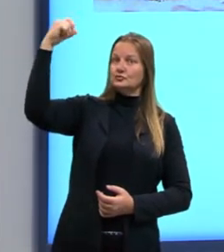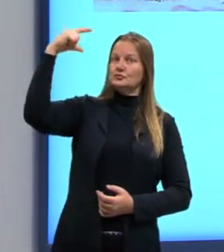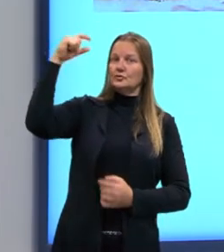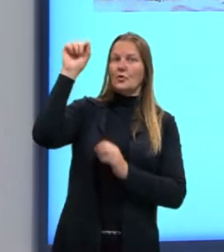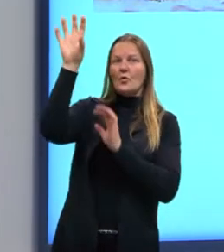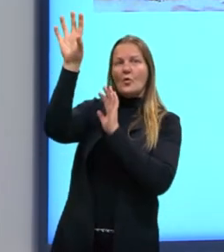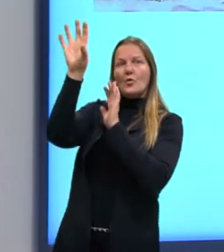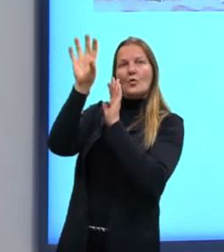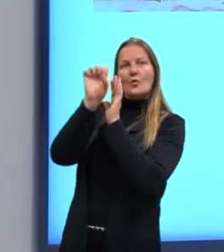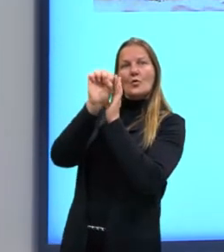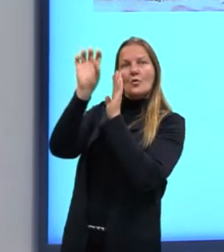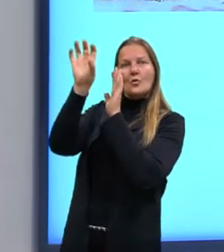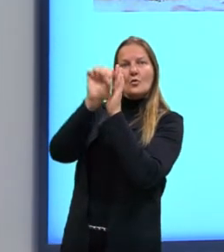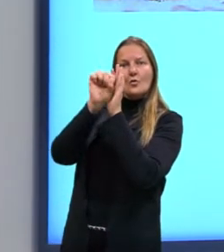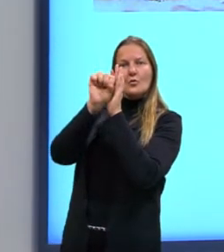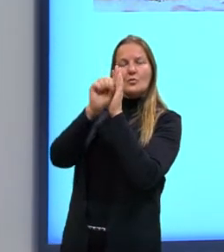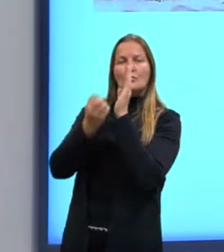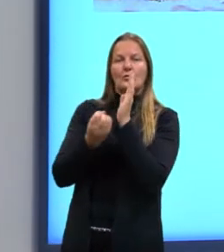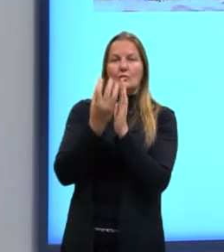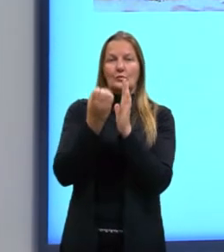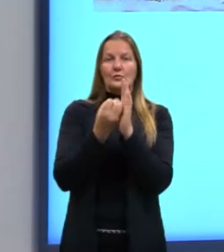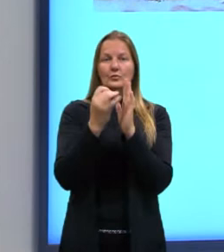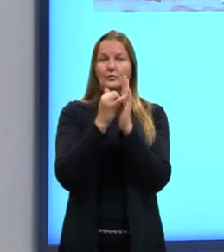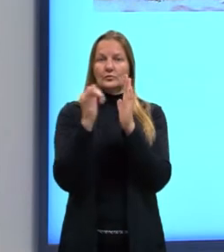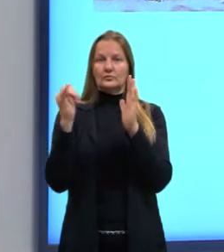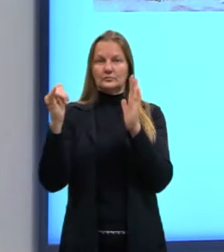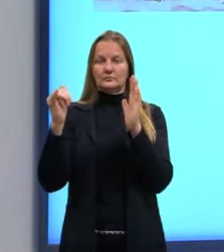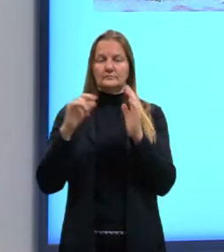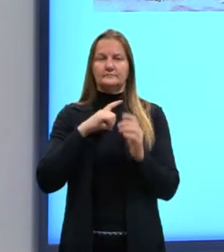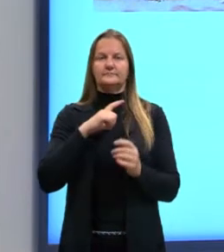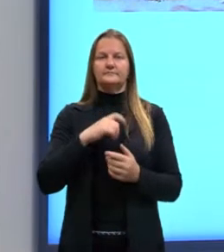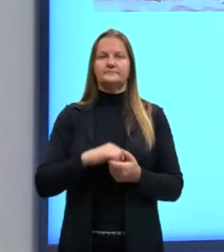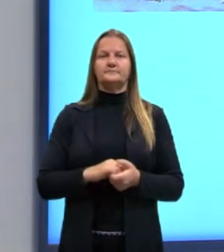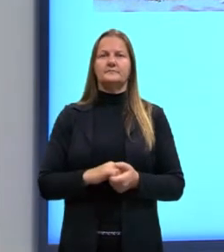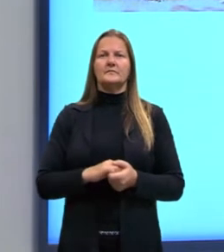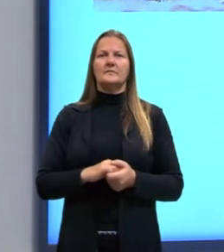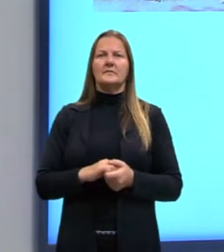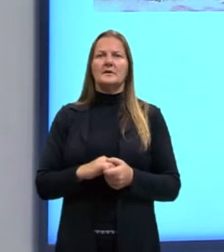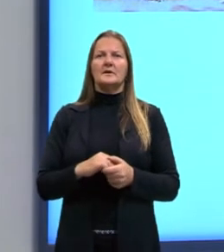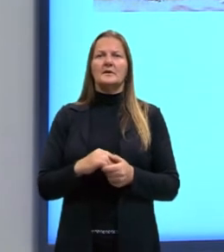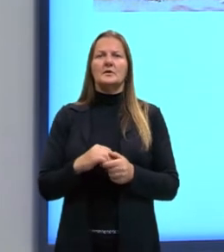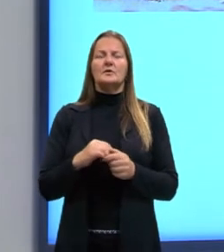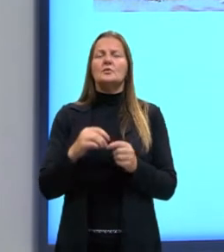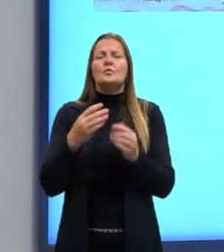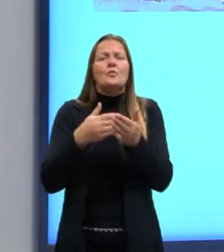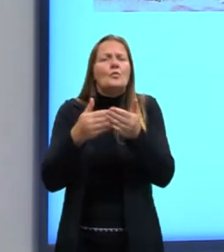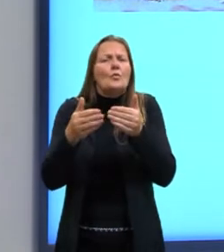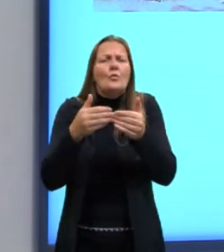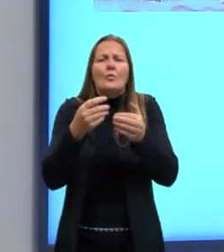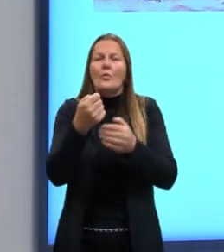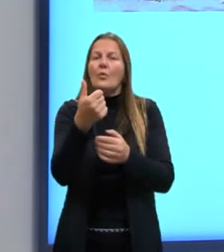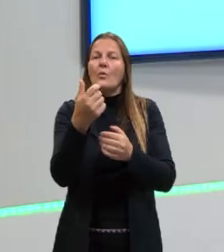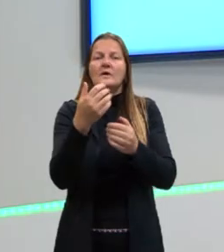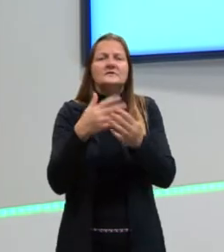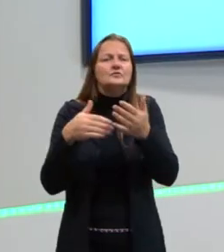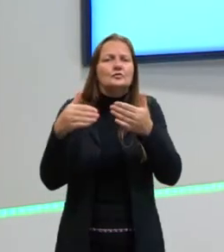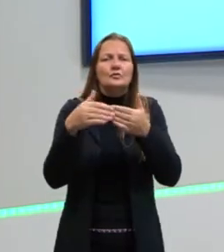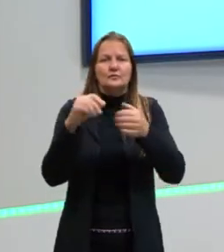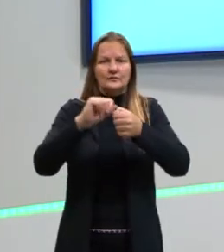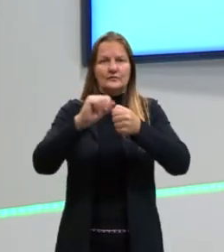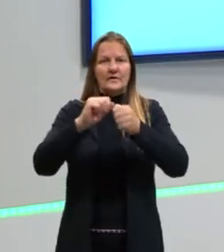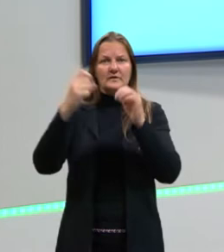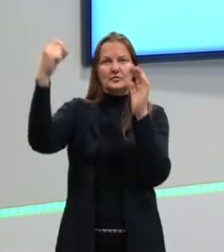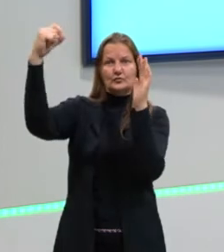produtores, os seres autótroficos. Então, esses seres que fazem a fotossíntese,